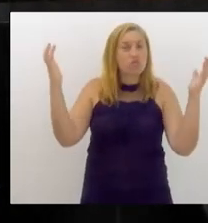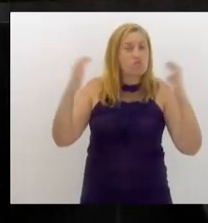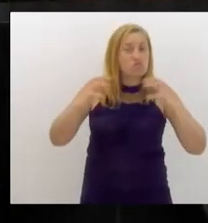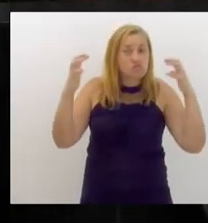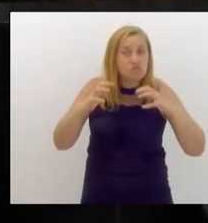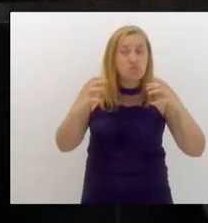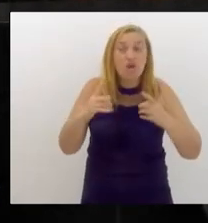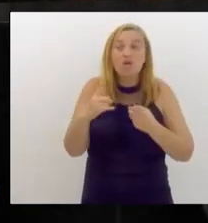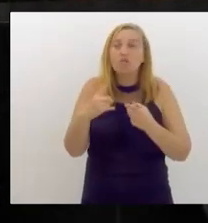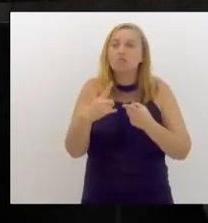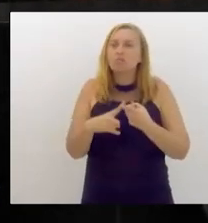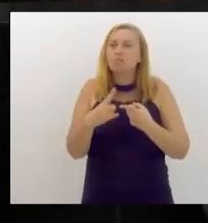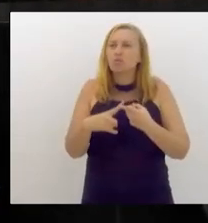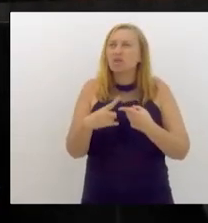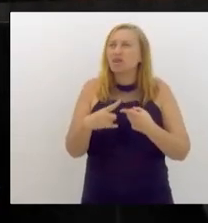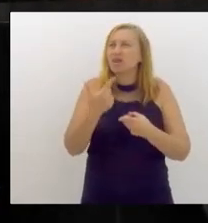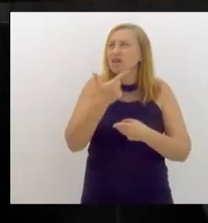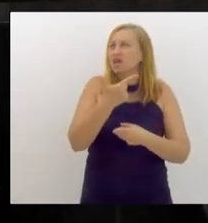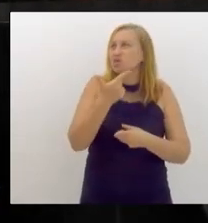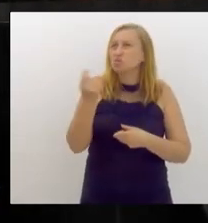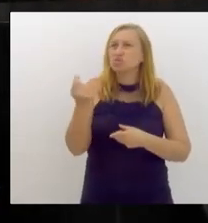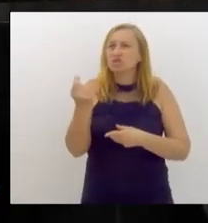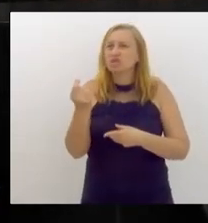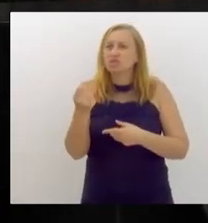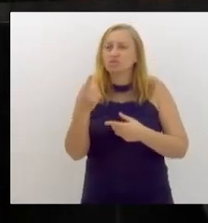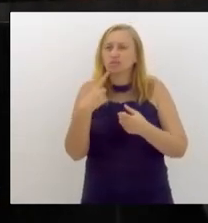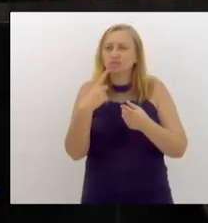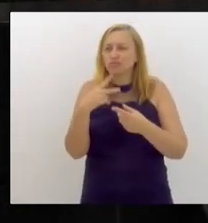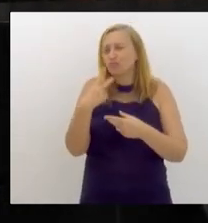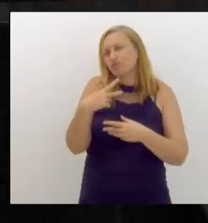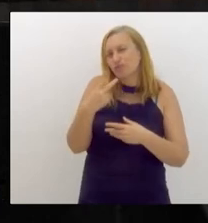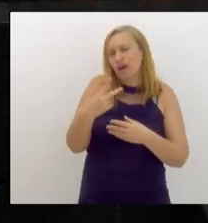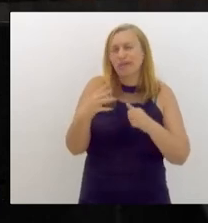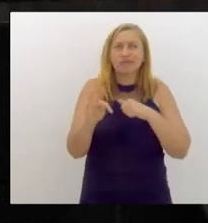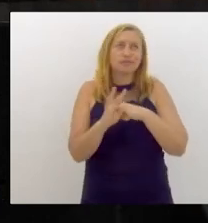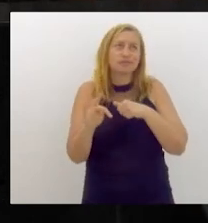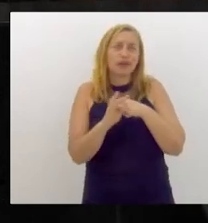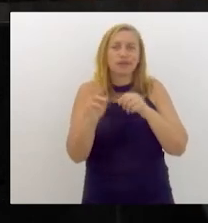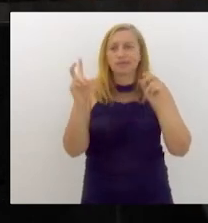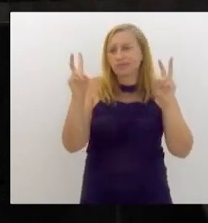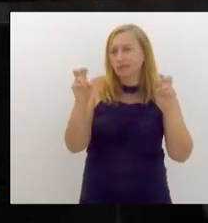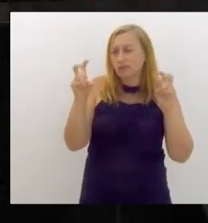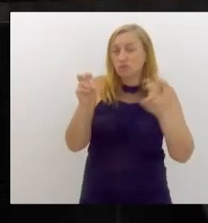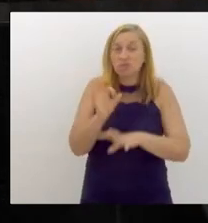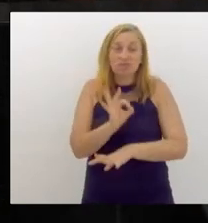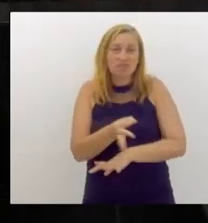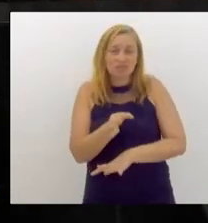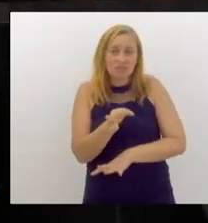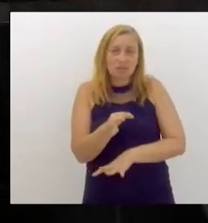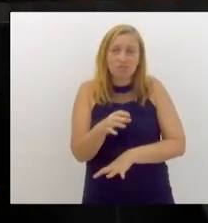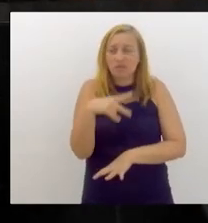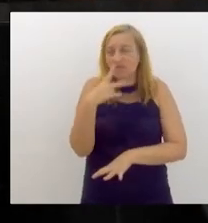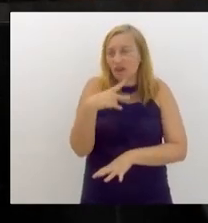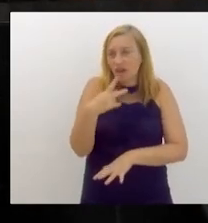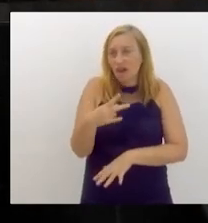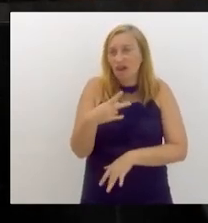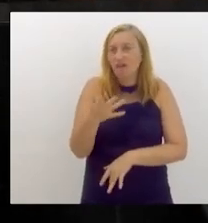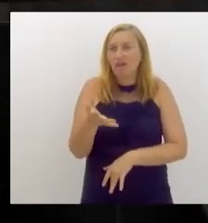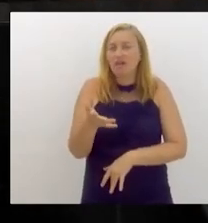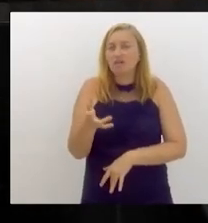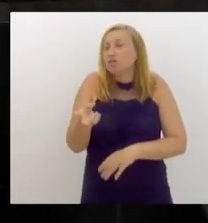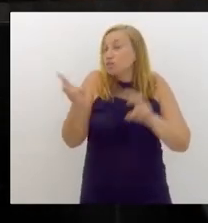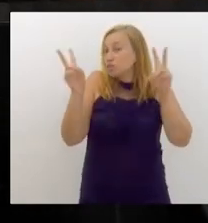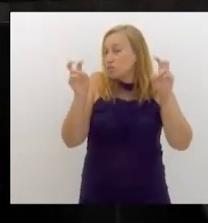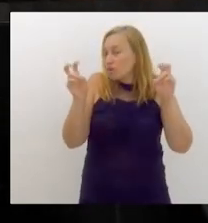que eu tenho aqui 200 discursos técnicos sobre o assunto, exatamente para tocar na